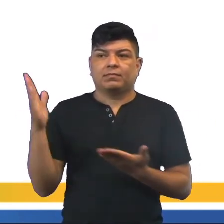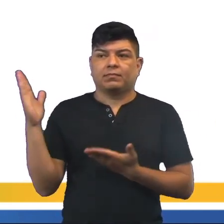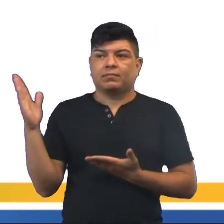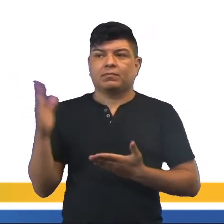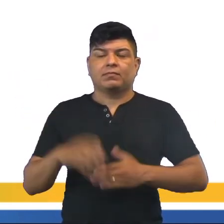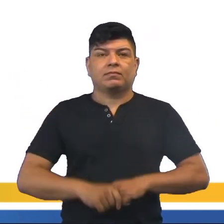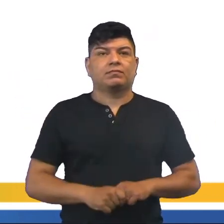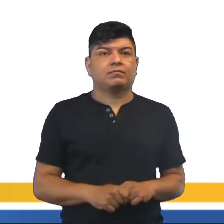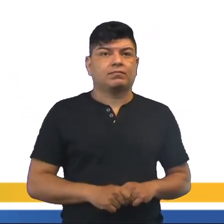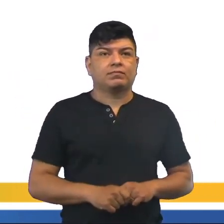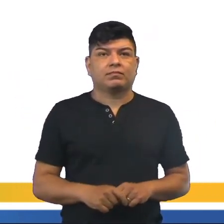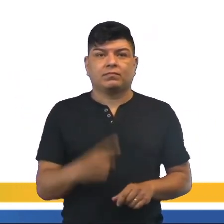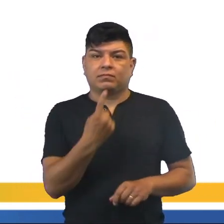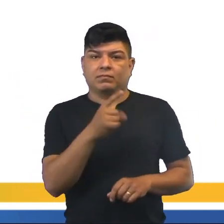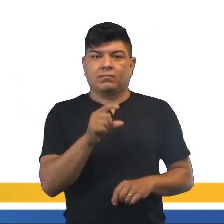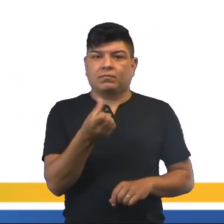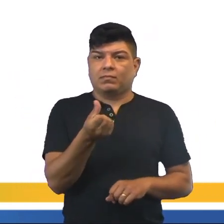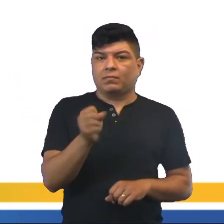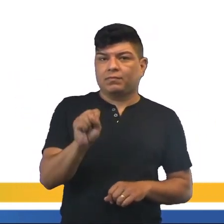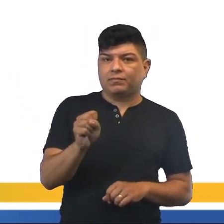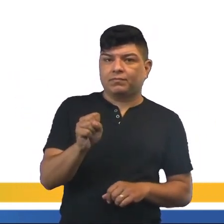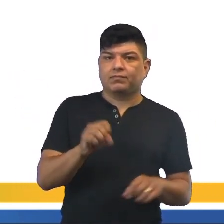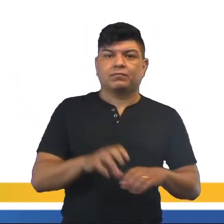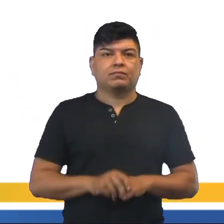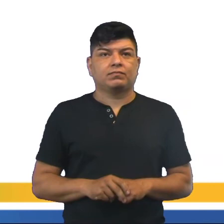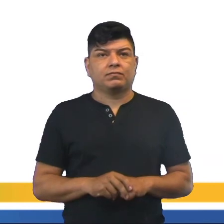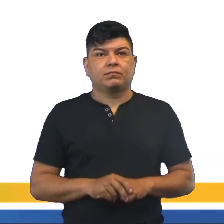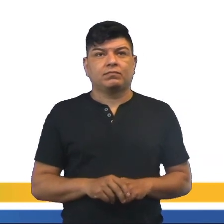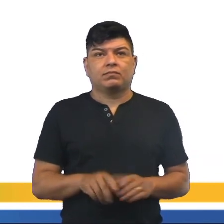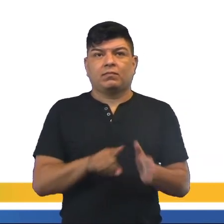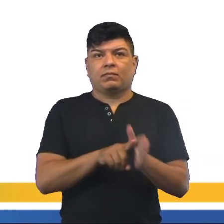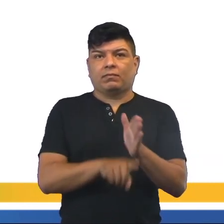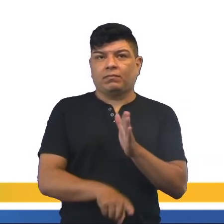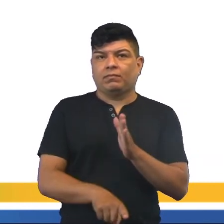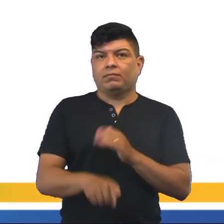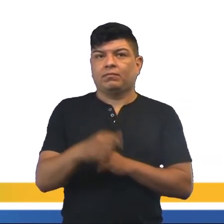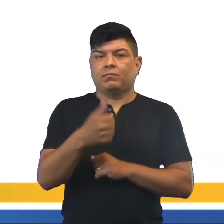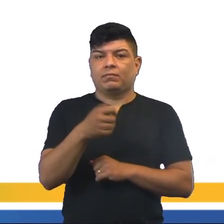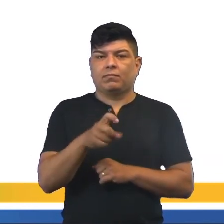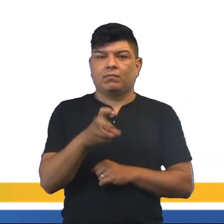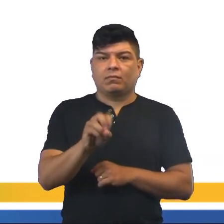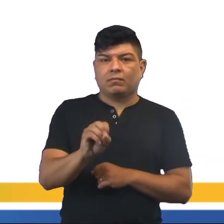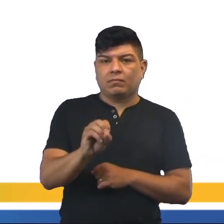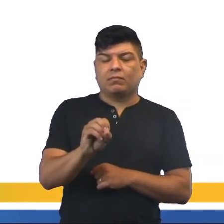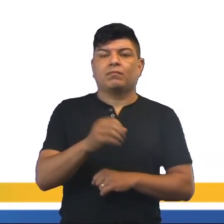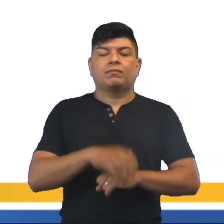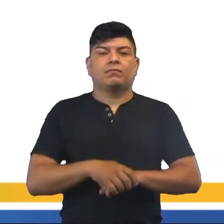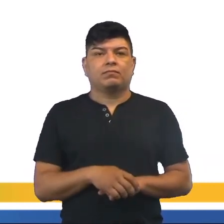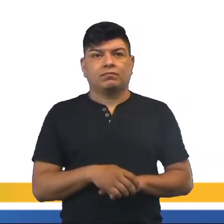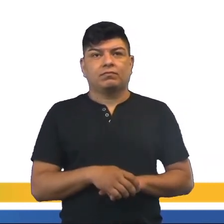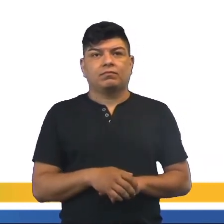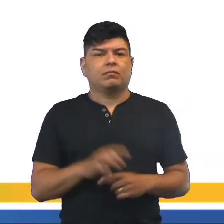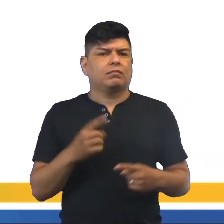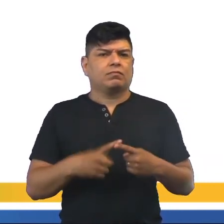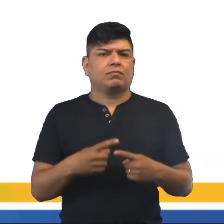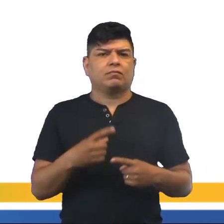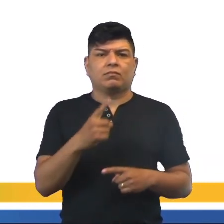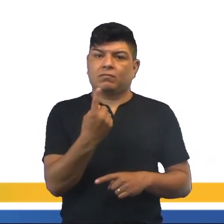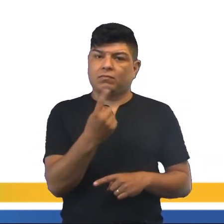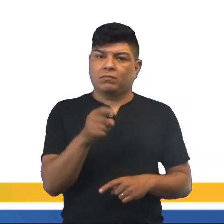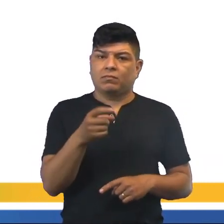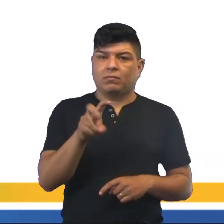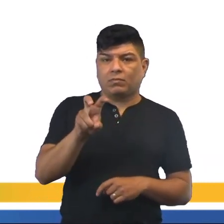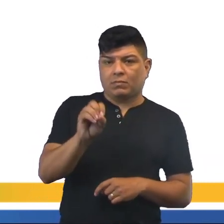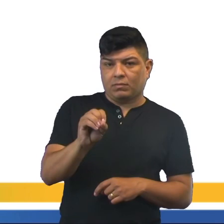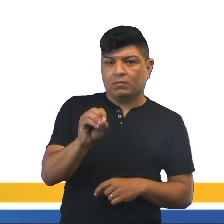Ó, 1,68 menos 1,50, né? Por 50, né? A gente completou